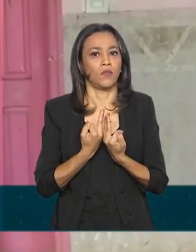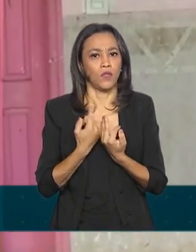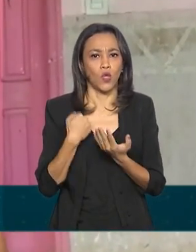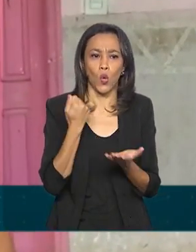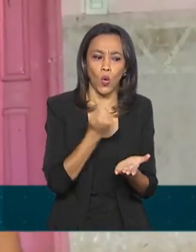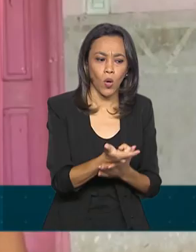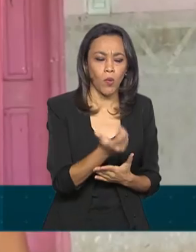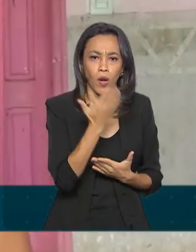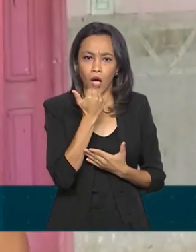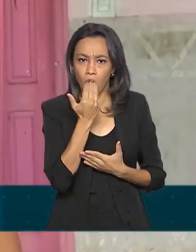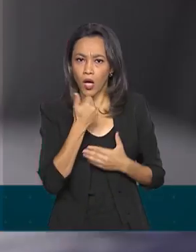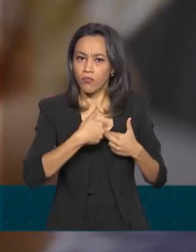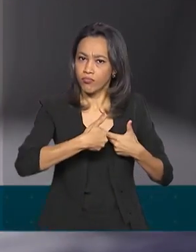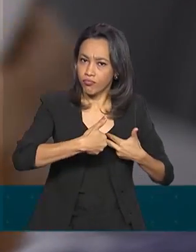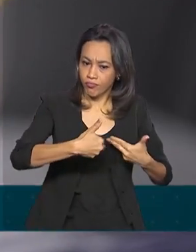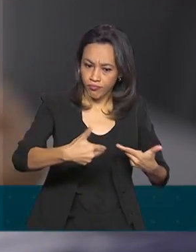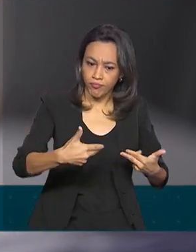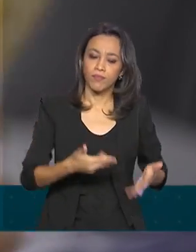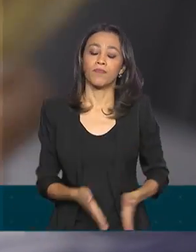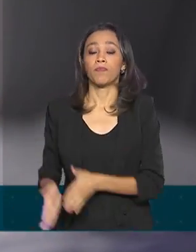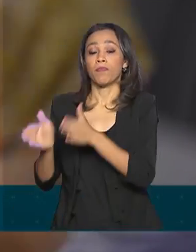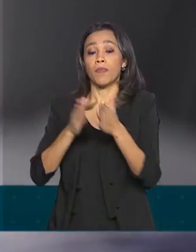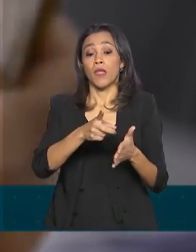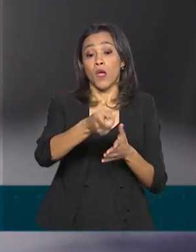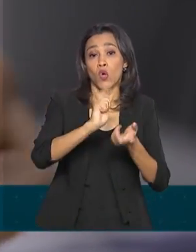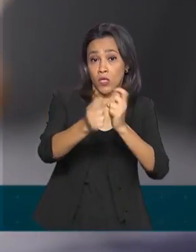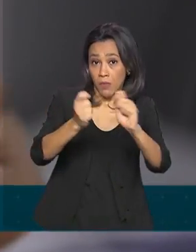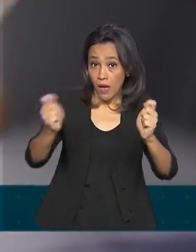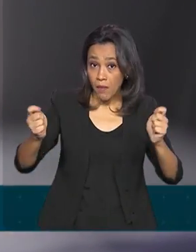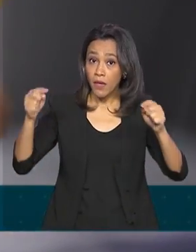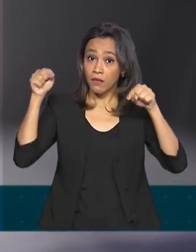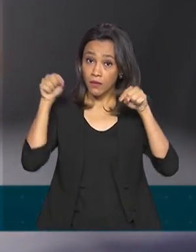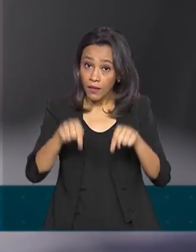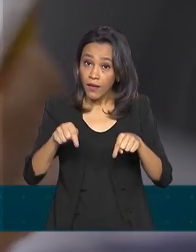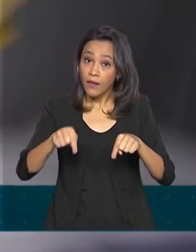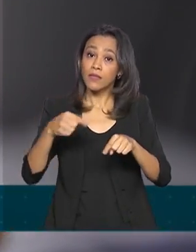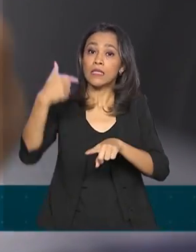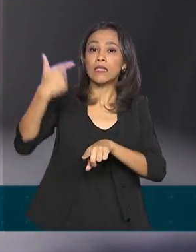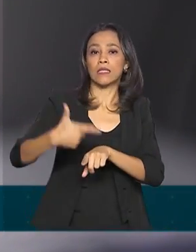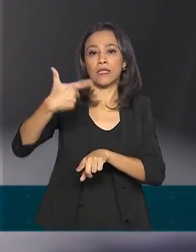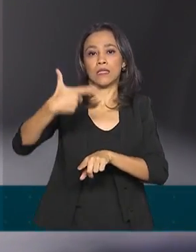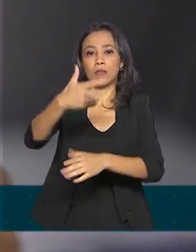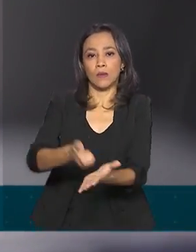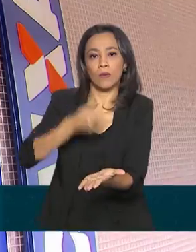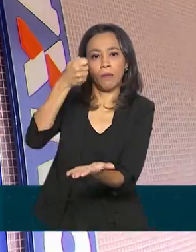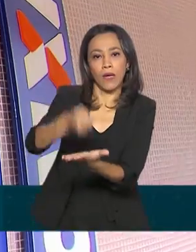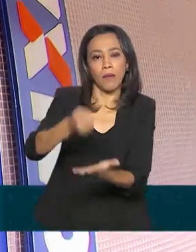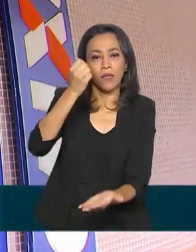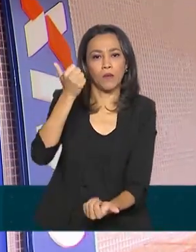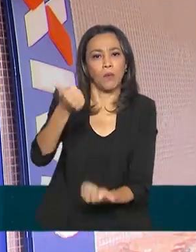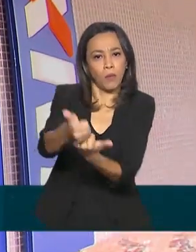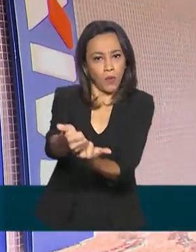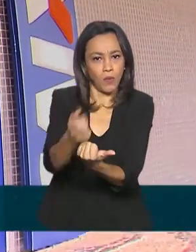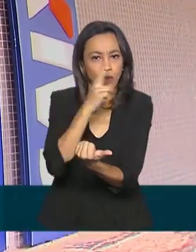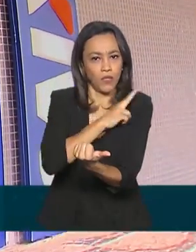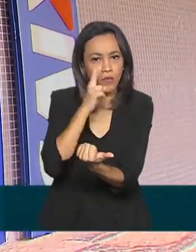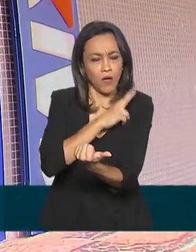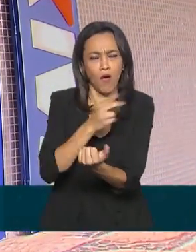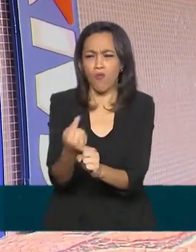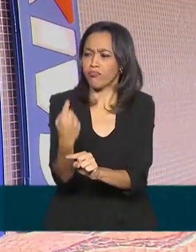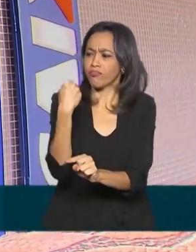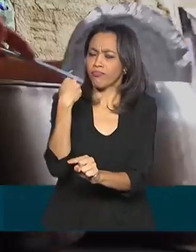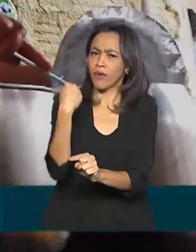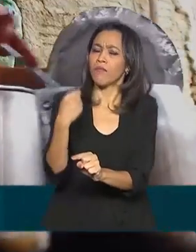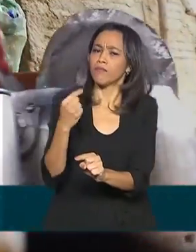comprar alimentação para eles. Os pagamentos desta segunda parcela do auxílio emergencial começaram no início